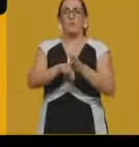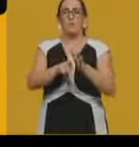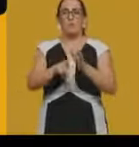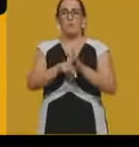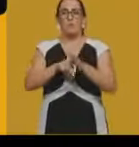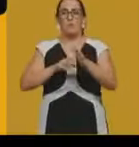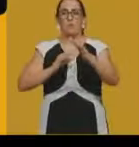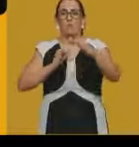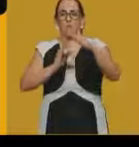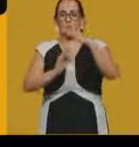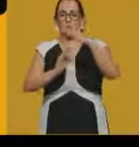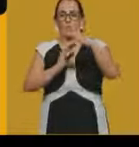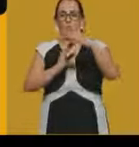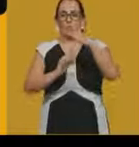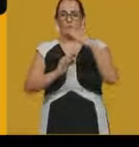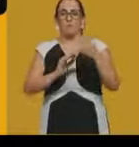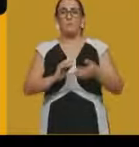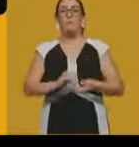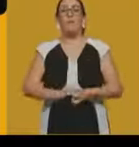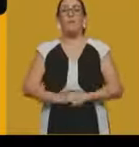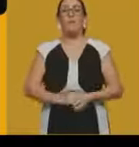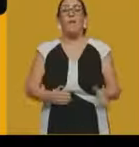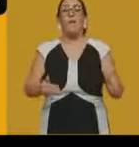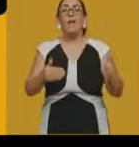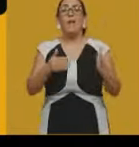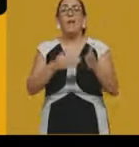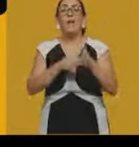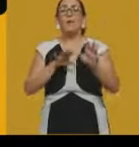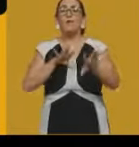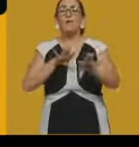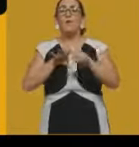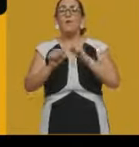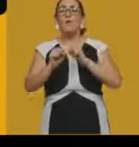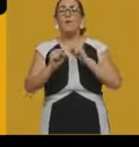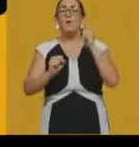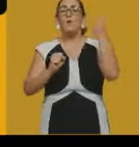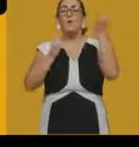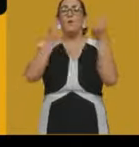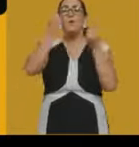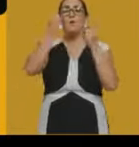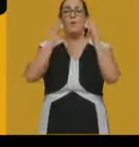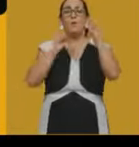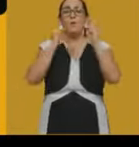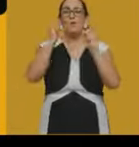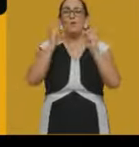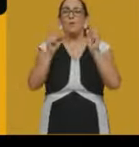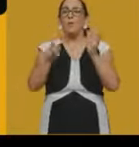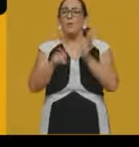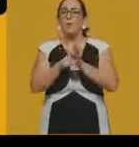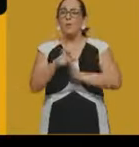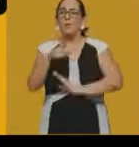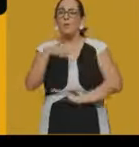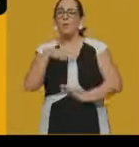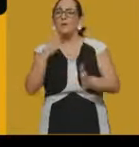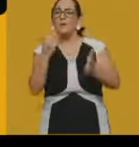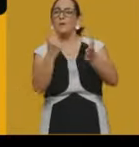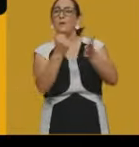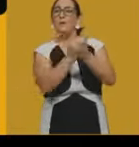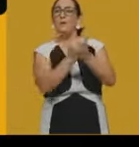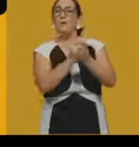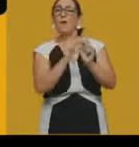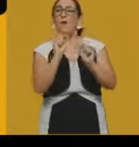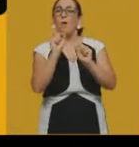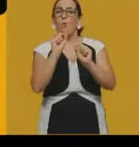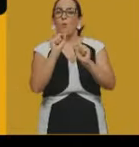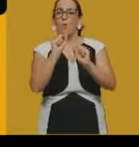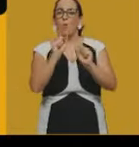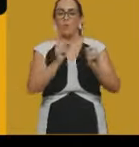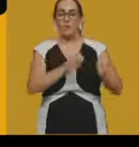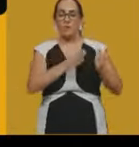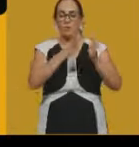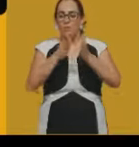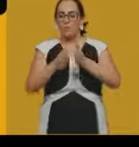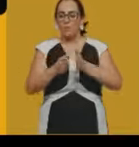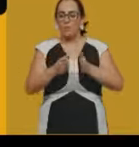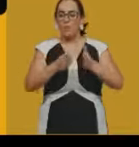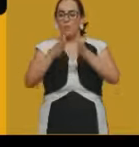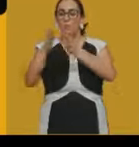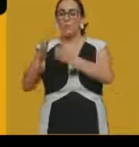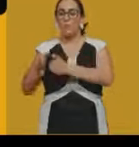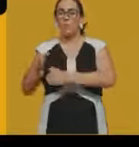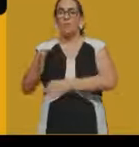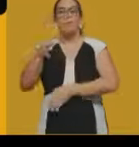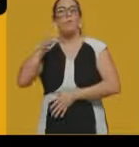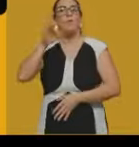a formação das nossas indústrias e dessa luta operariada, né, que é marcada, primeiramente, pela produção do café. A gente tem, então, um grande